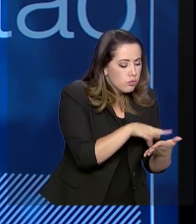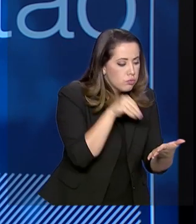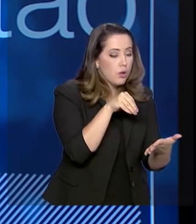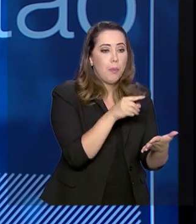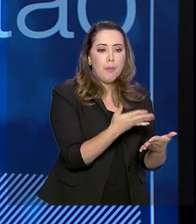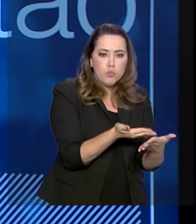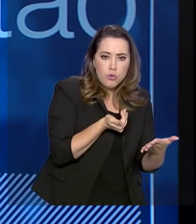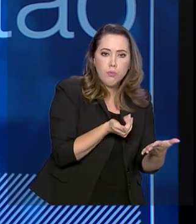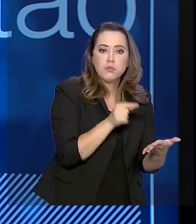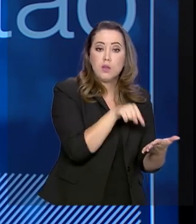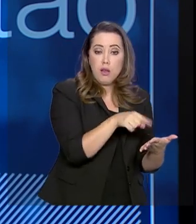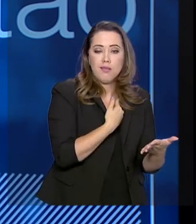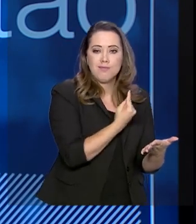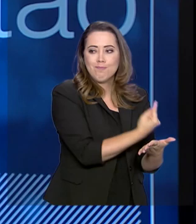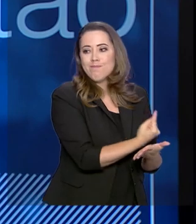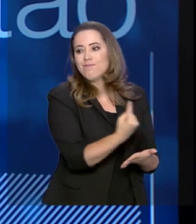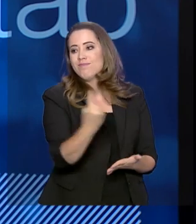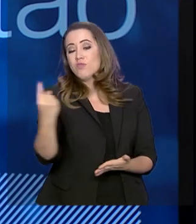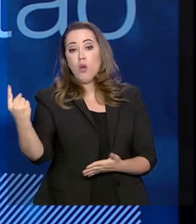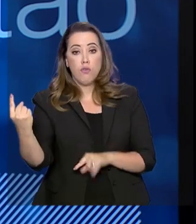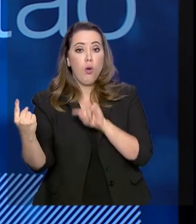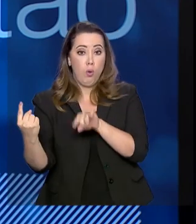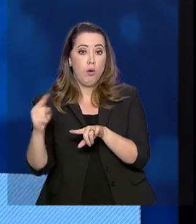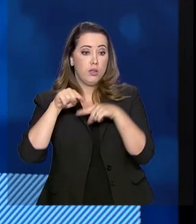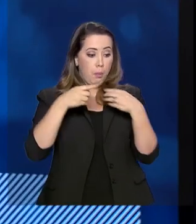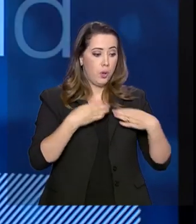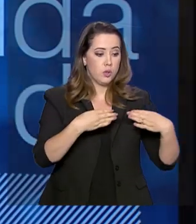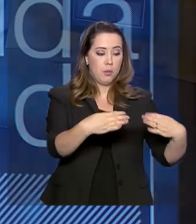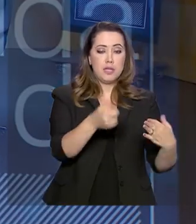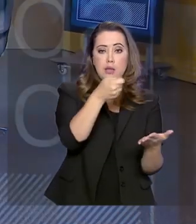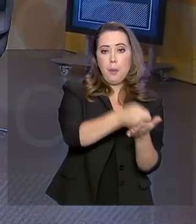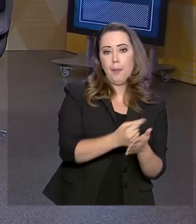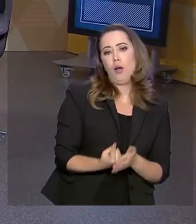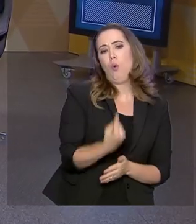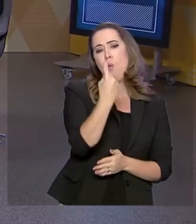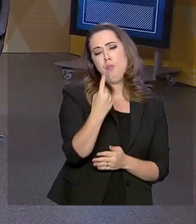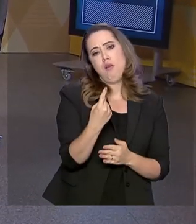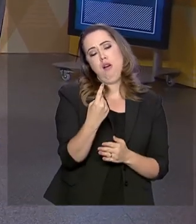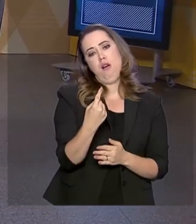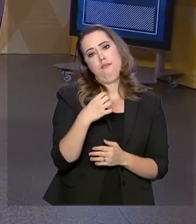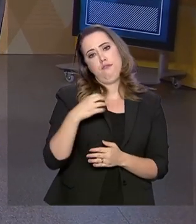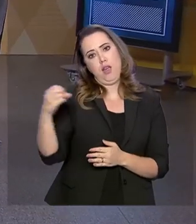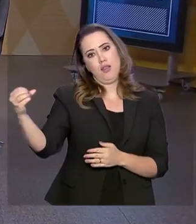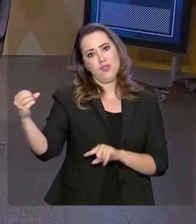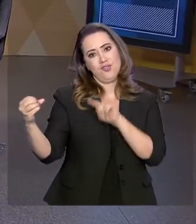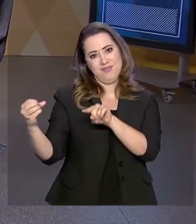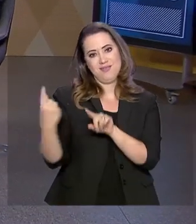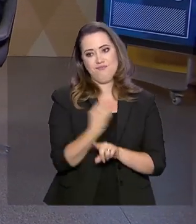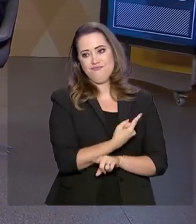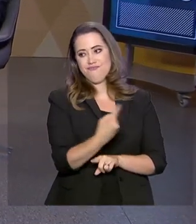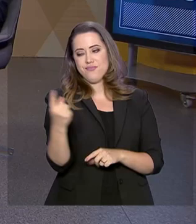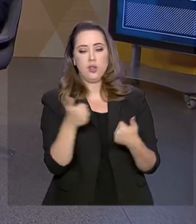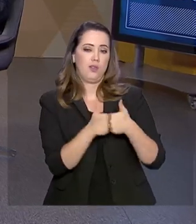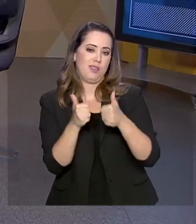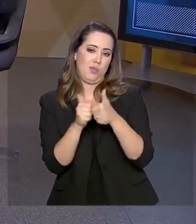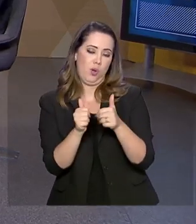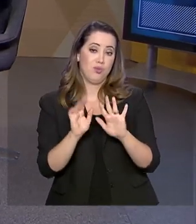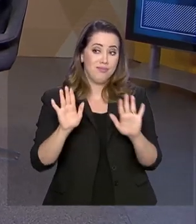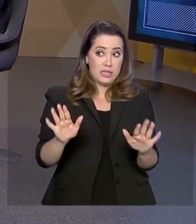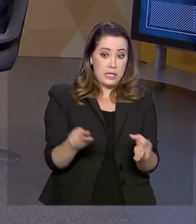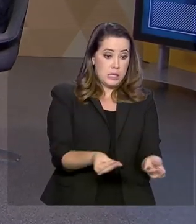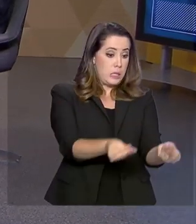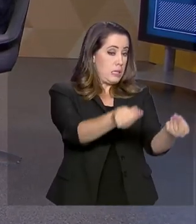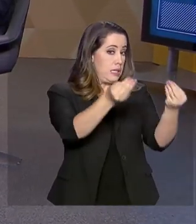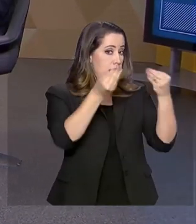e faço esse deslocamento e o Ministério paga apenas pelo serviço executado ali naquele momento. Isso